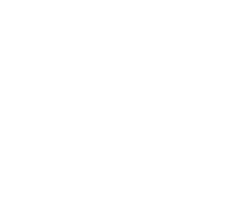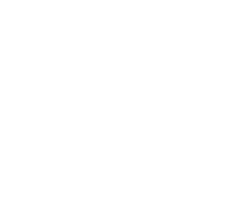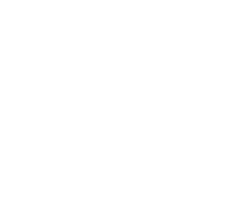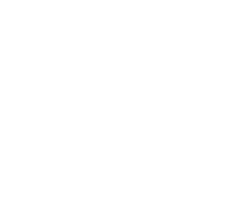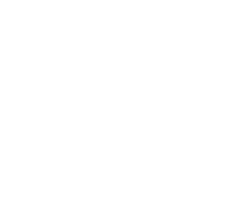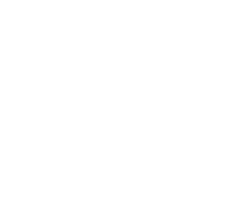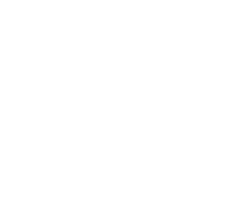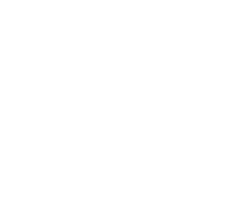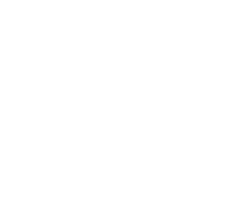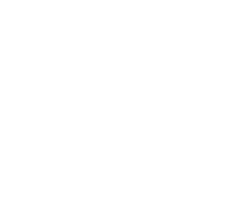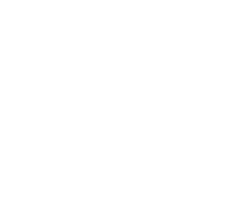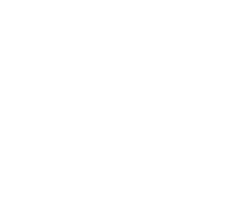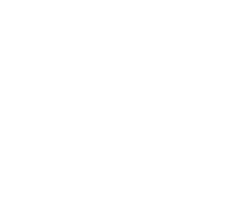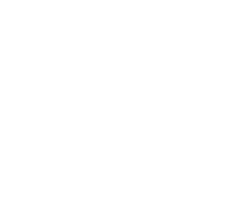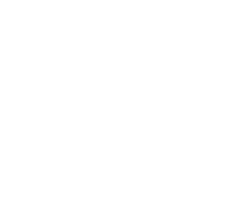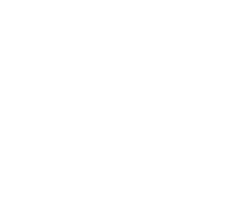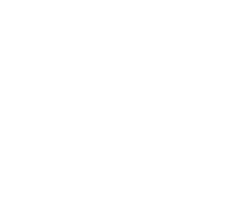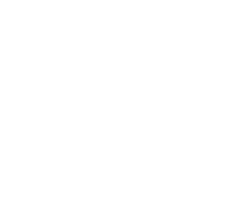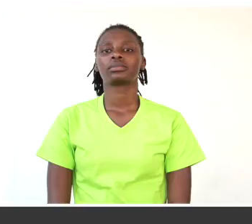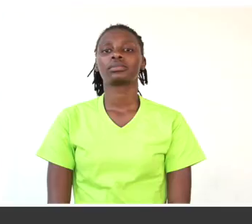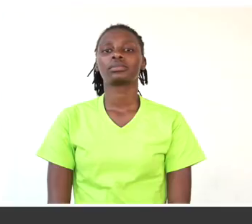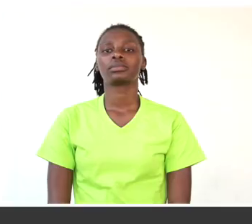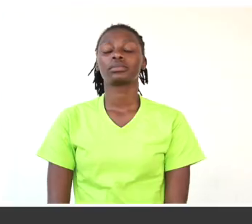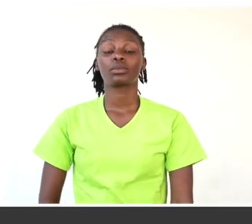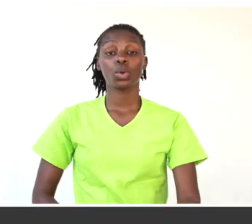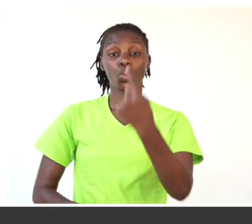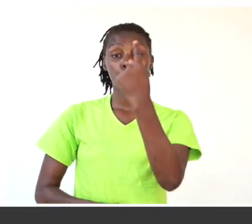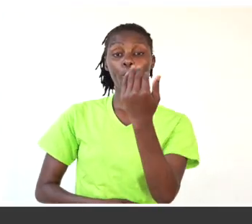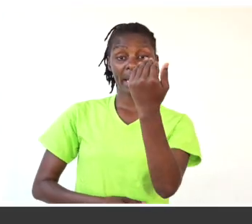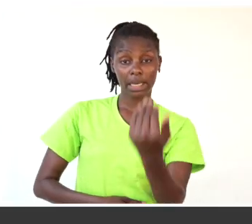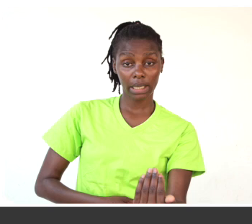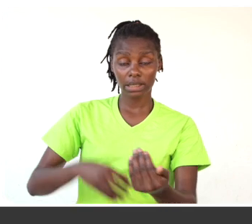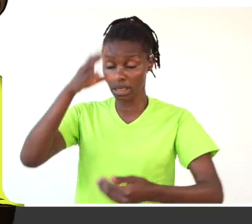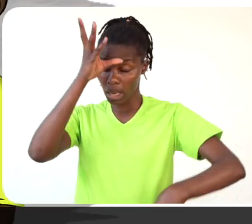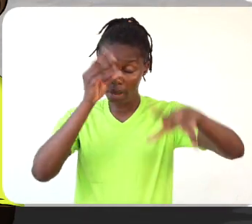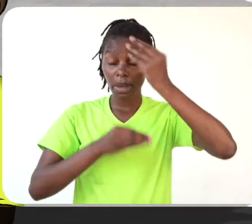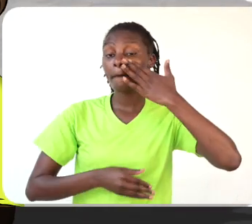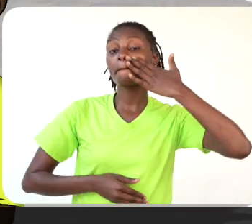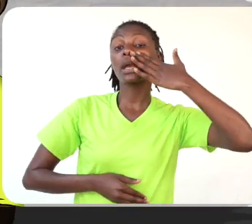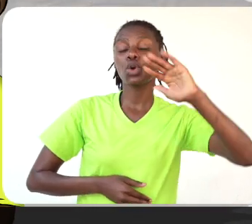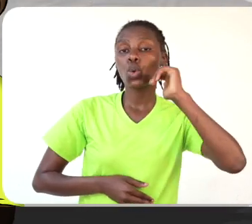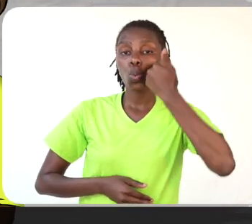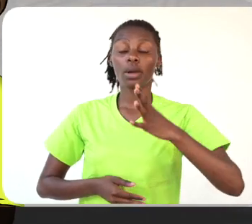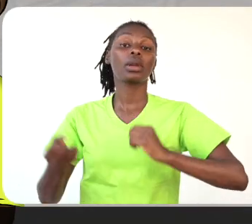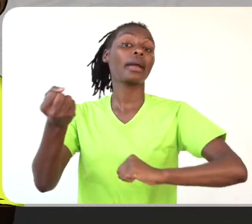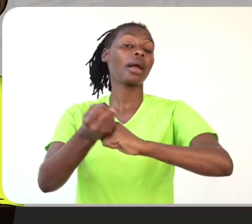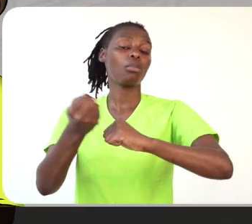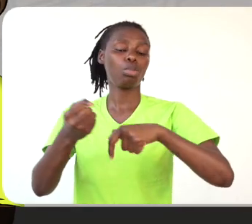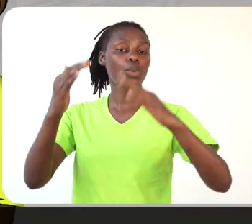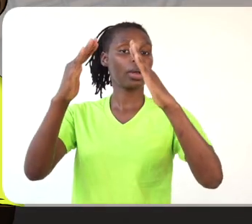Ministério da Educação e Desenvolvimento Humano Uma criança aprende melhor quando recebe apoio em casa.